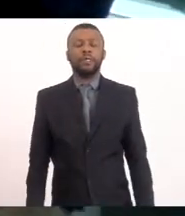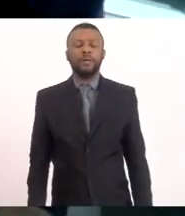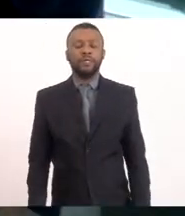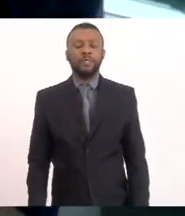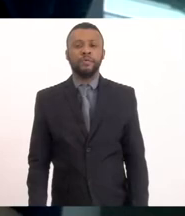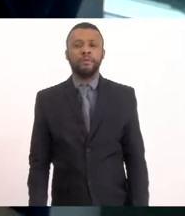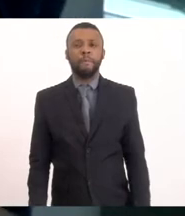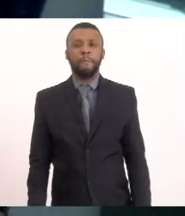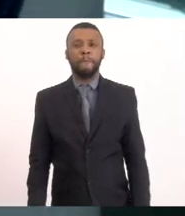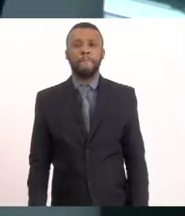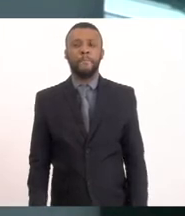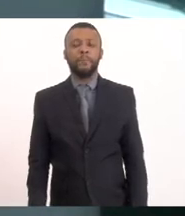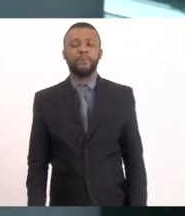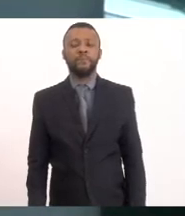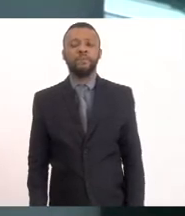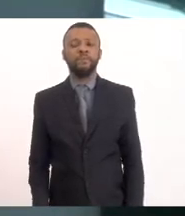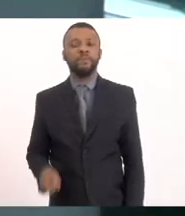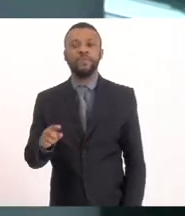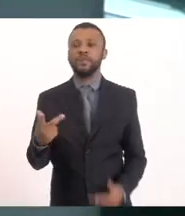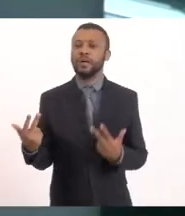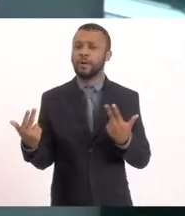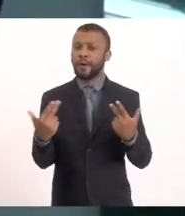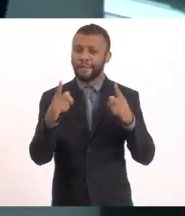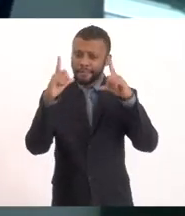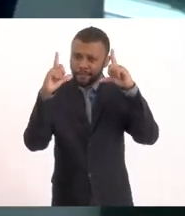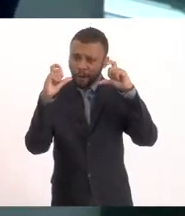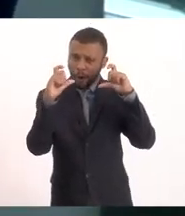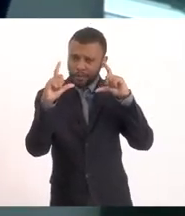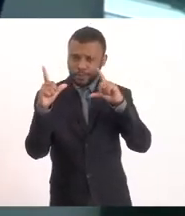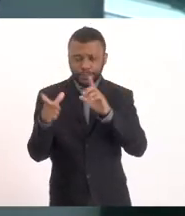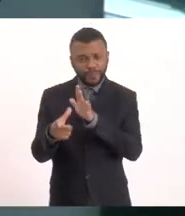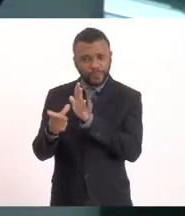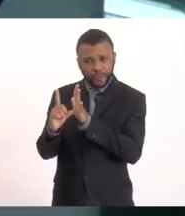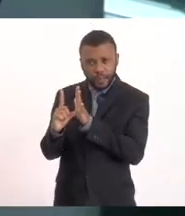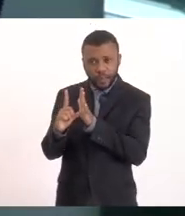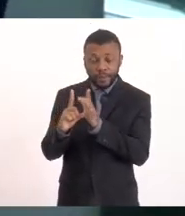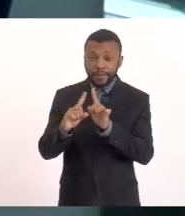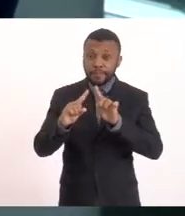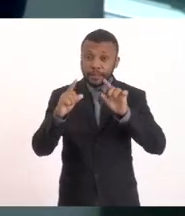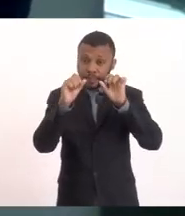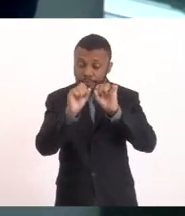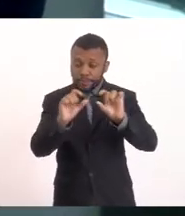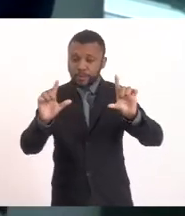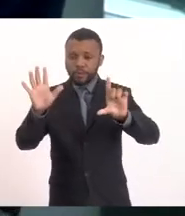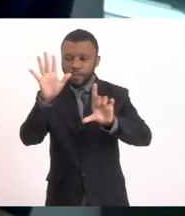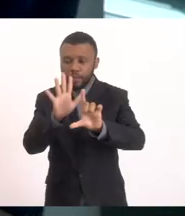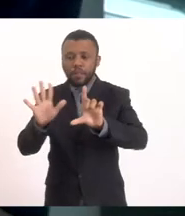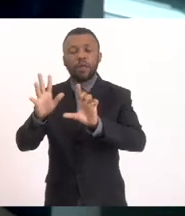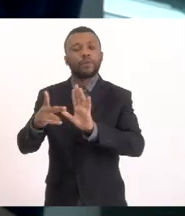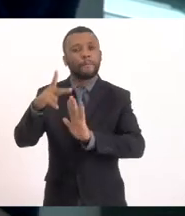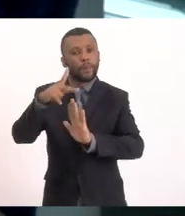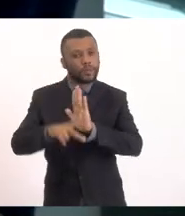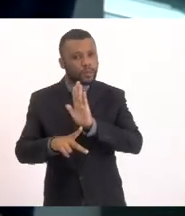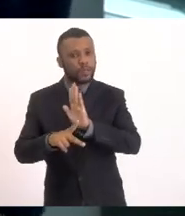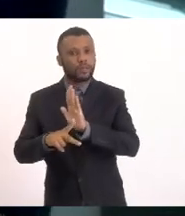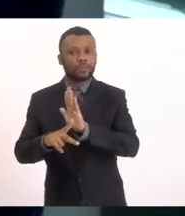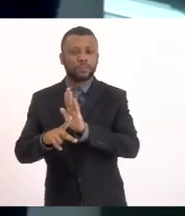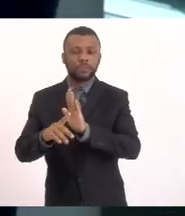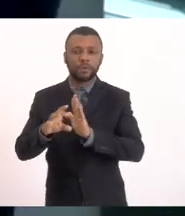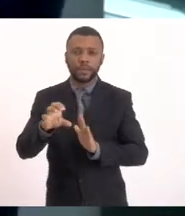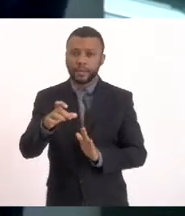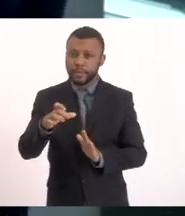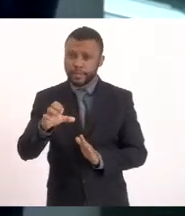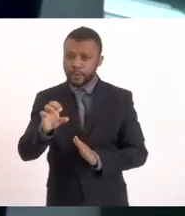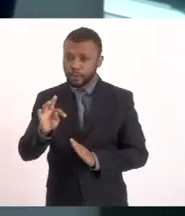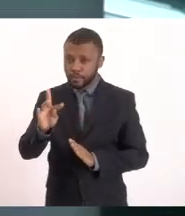Aqui é a mesma foto que vocês viram Anteriormente com a projeção do projeto executivo Que estava previsto na Carioca